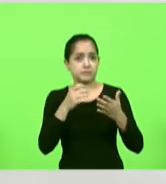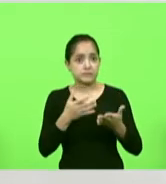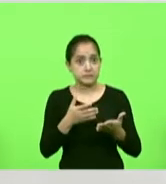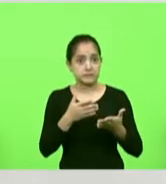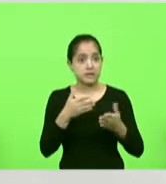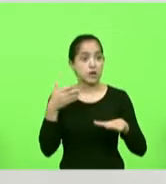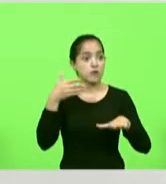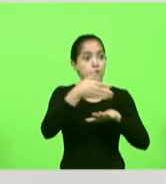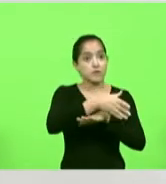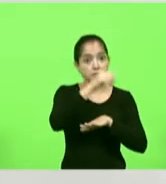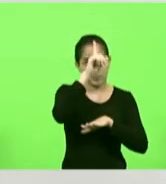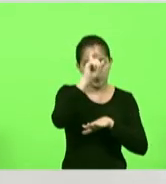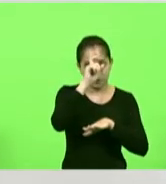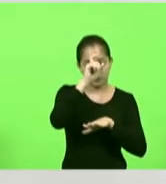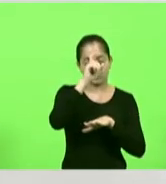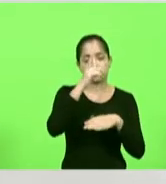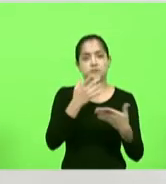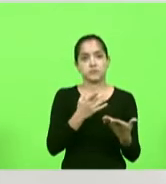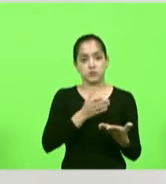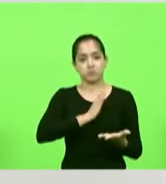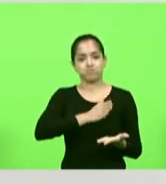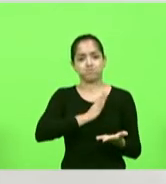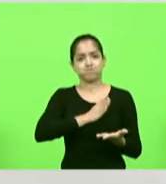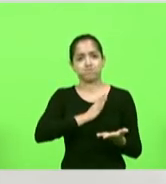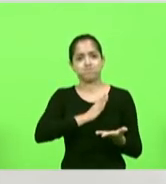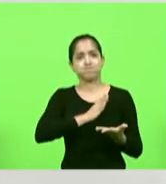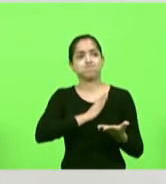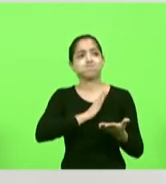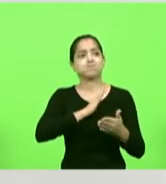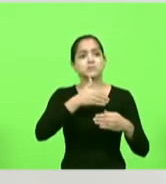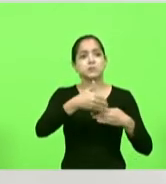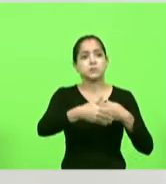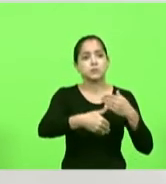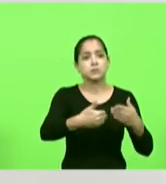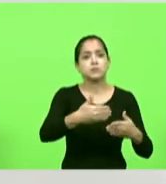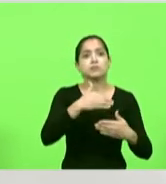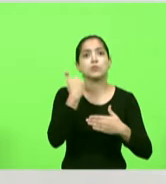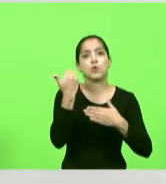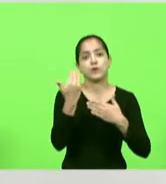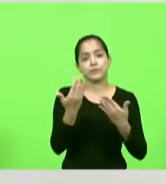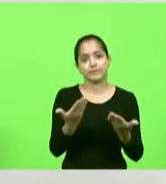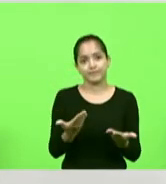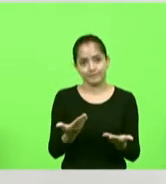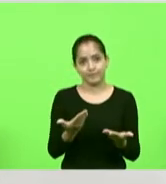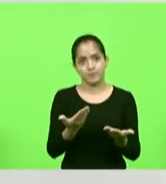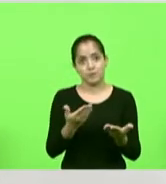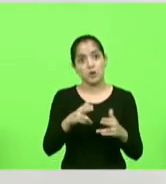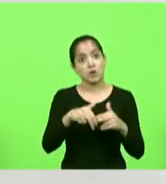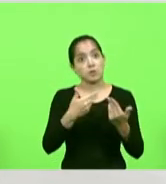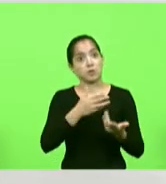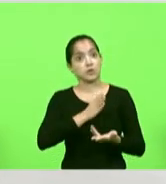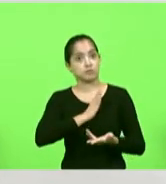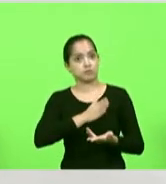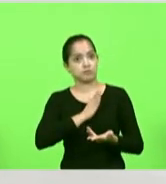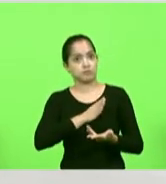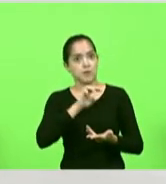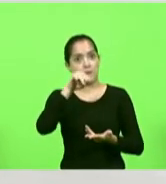no hospital infartada e morreu do infarto do miocárdio.